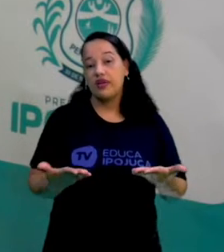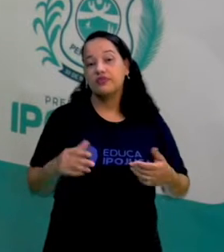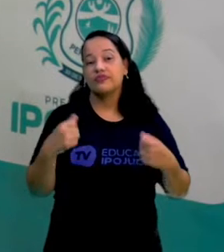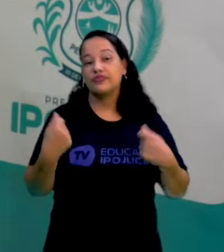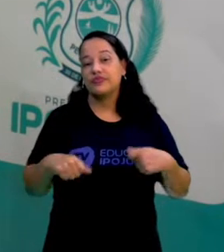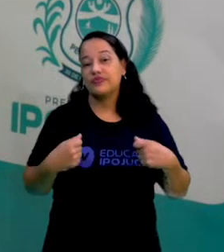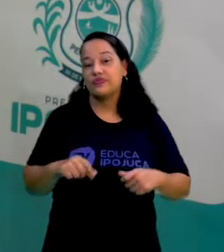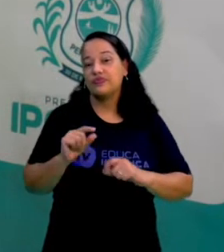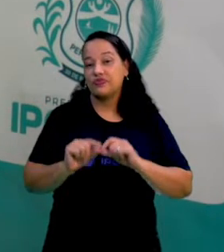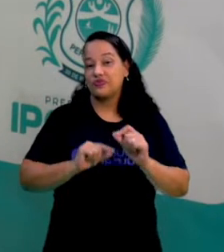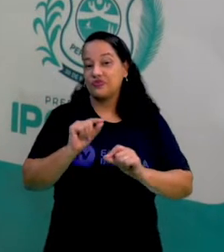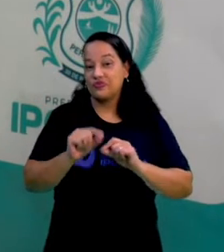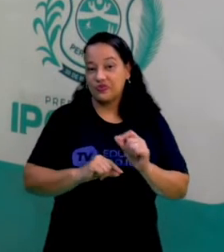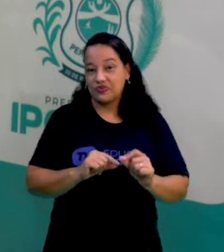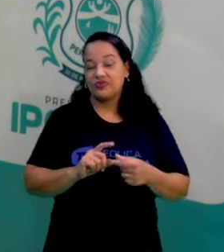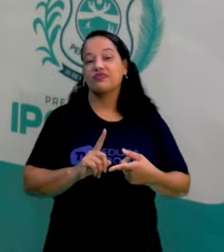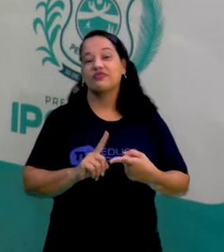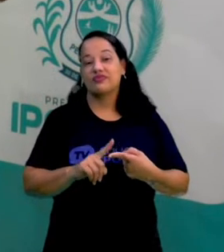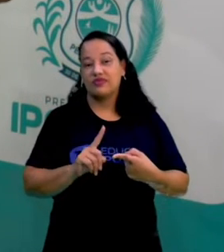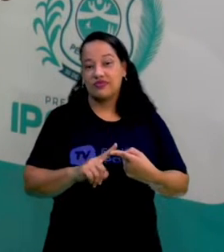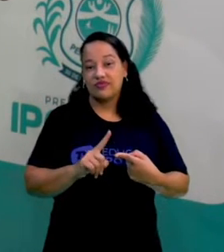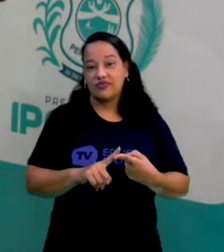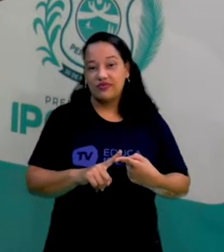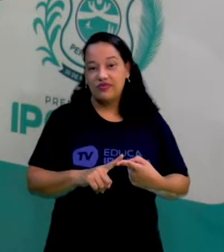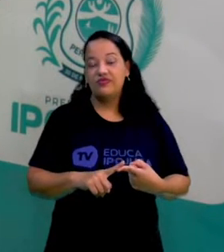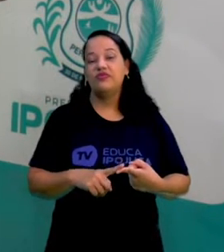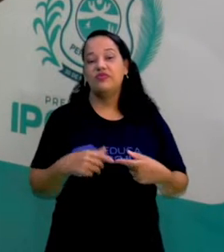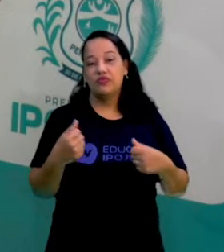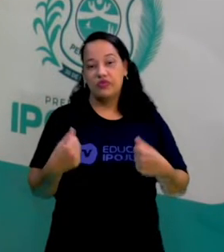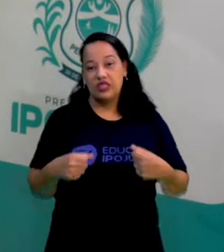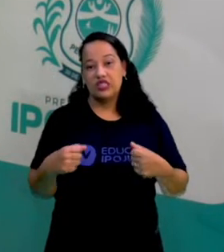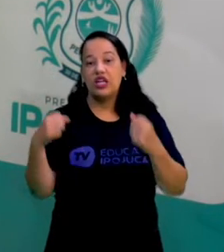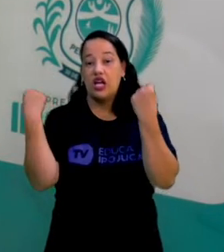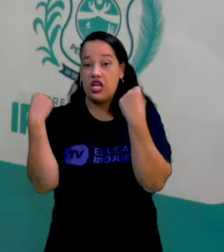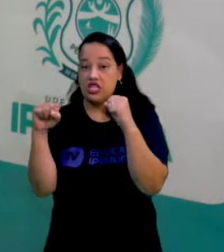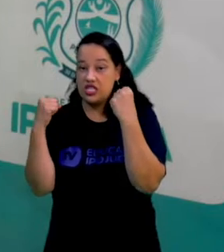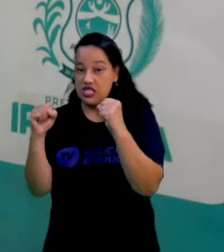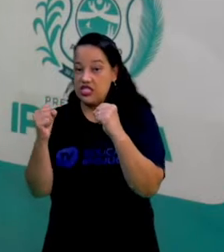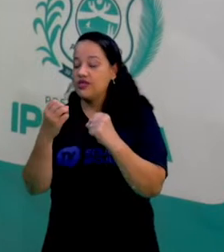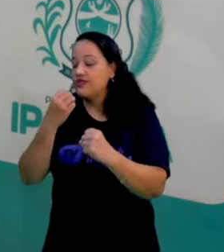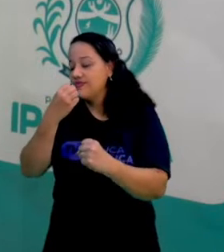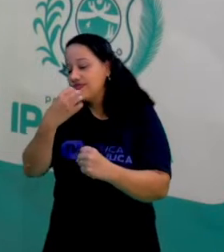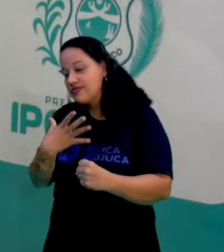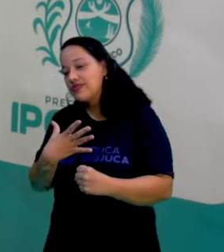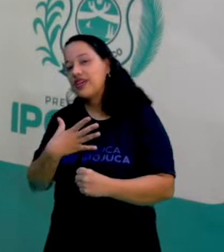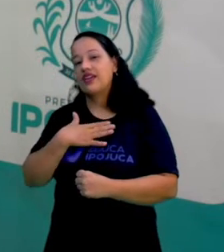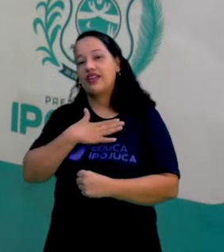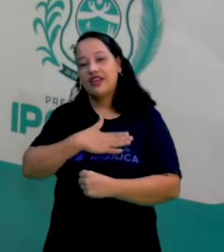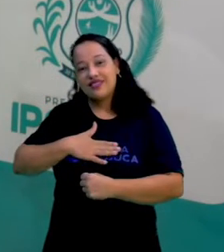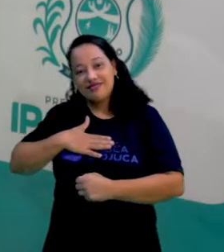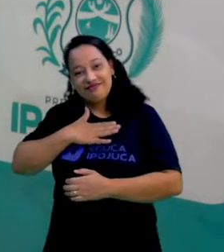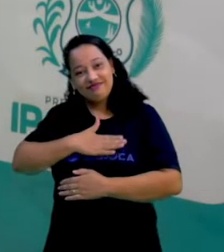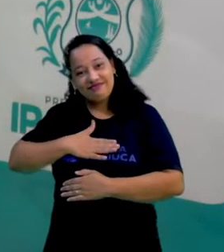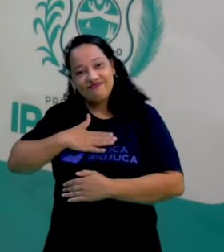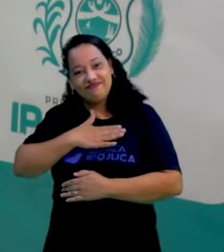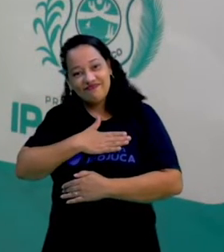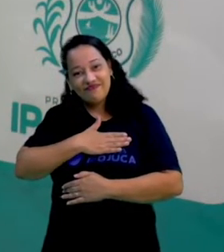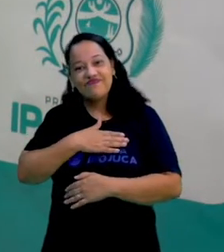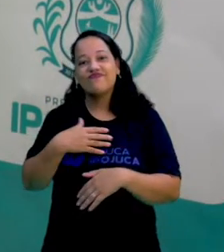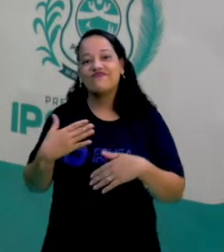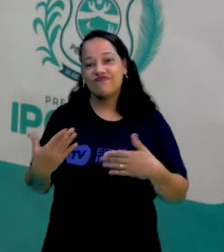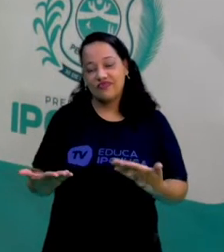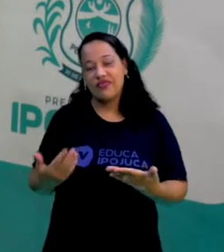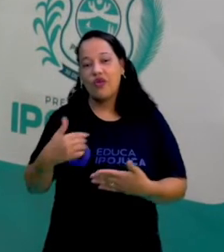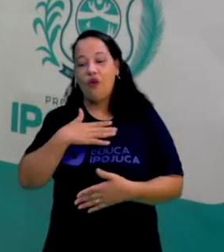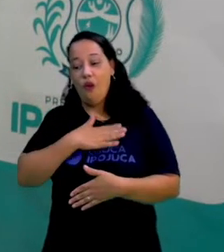claro, a gente precisa procurar também realizar exercícios que nos façam bem, que nos gerem prazer. A gente tem que